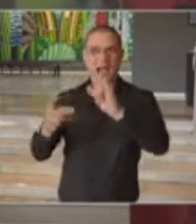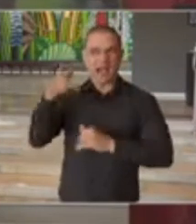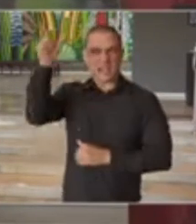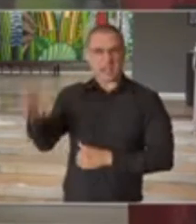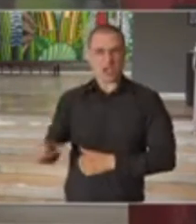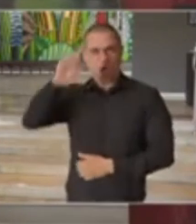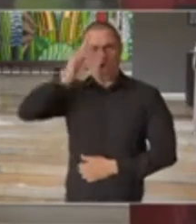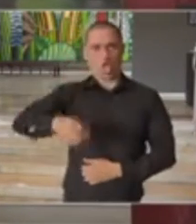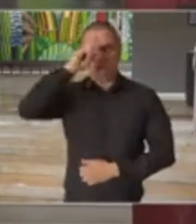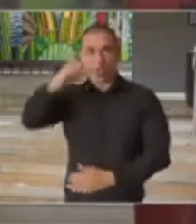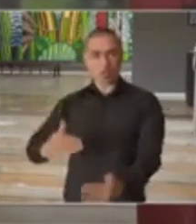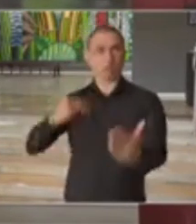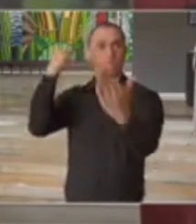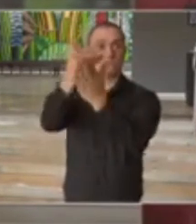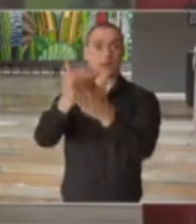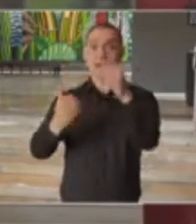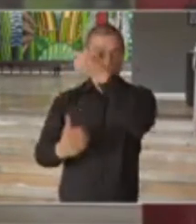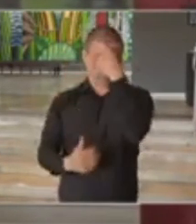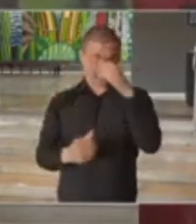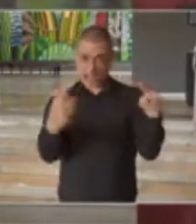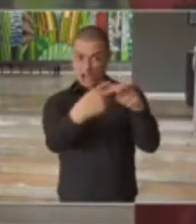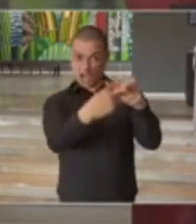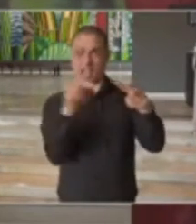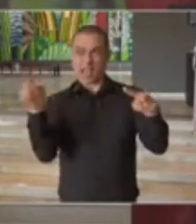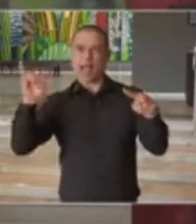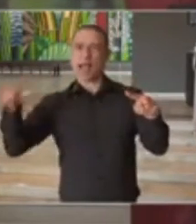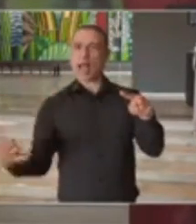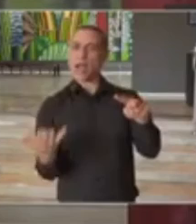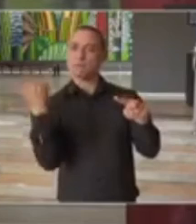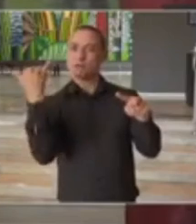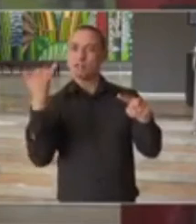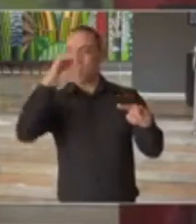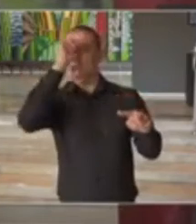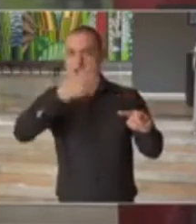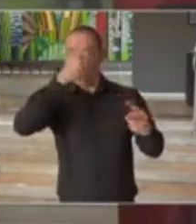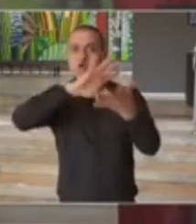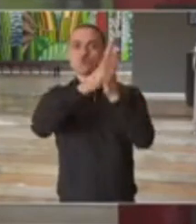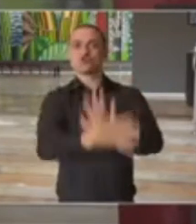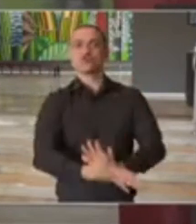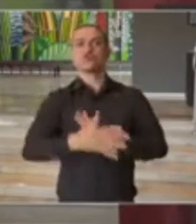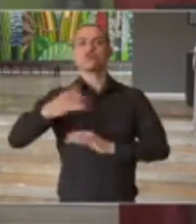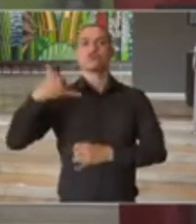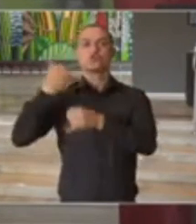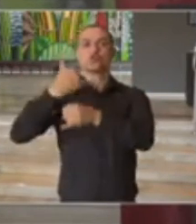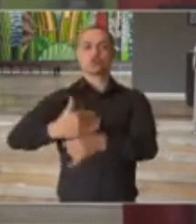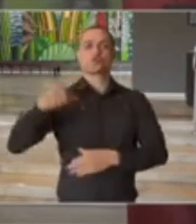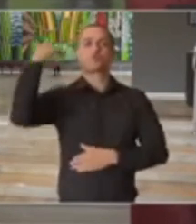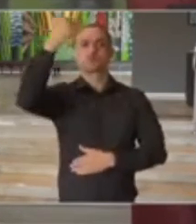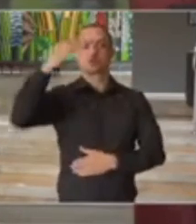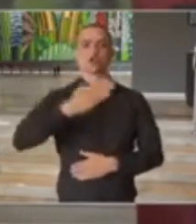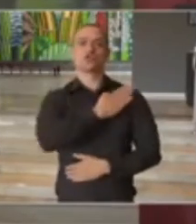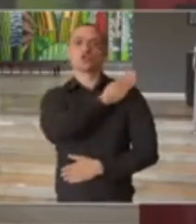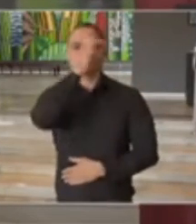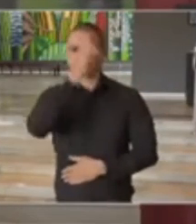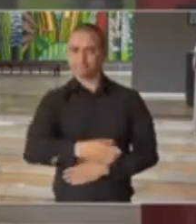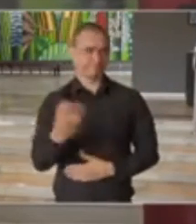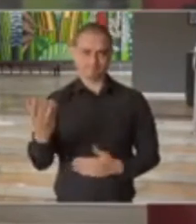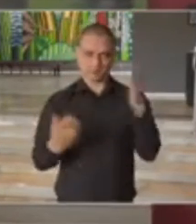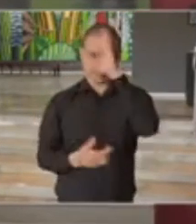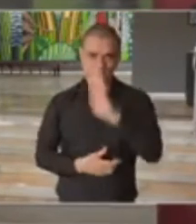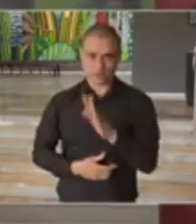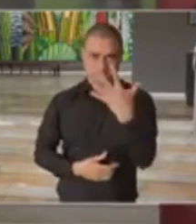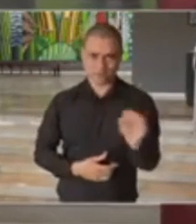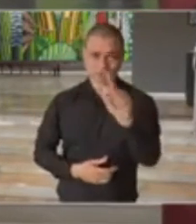autoritário que, em nome desse tipo de conflito, deseje implementar uma escalada autoritária no Brasil. E a